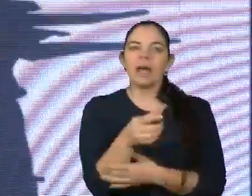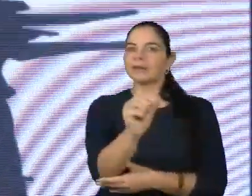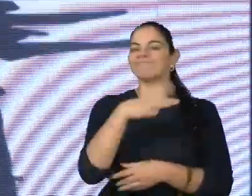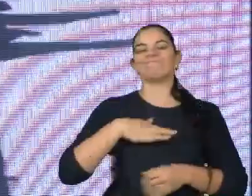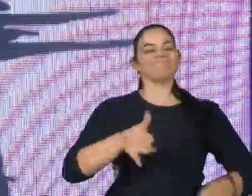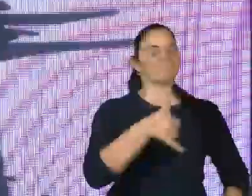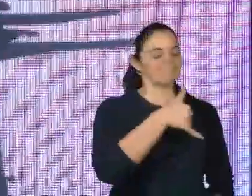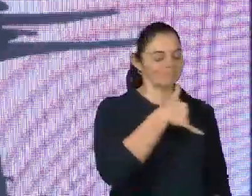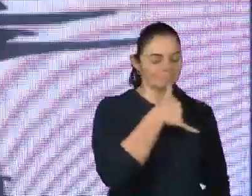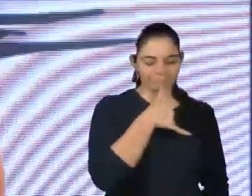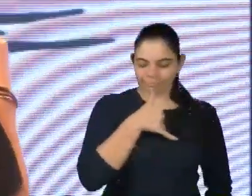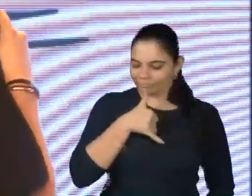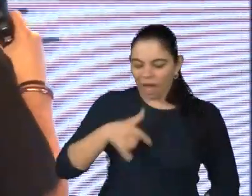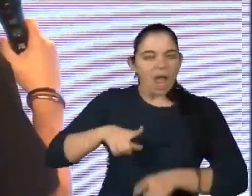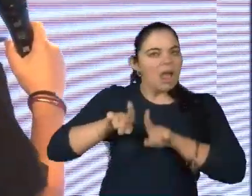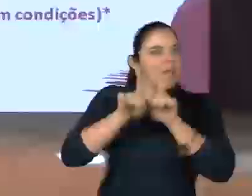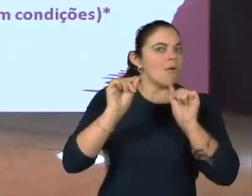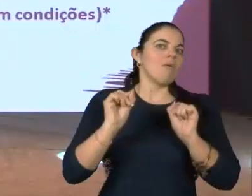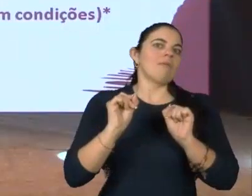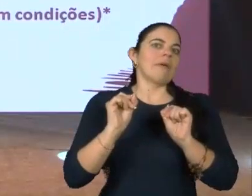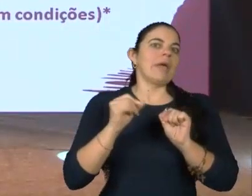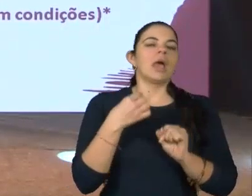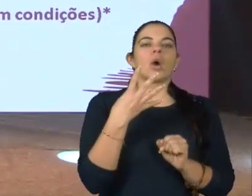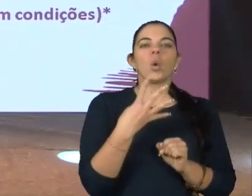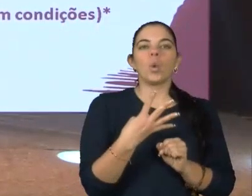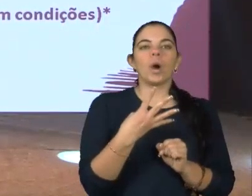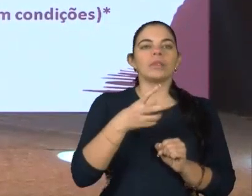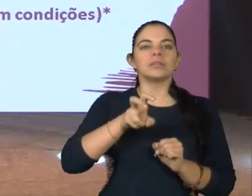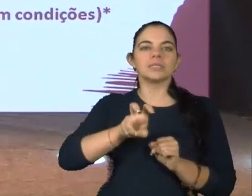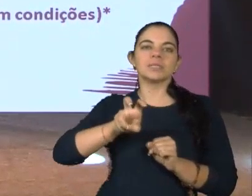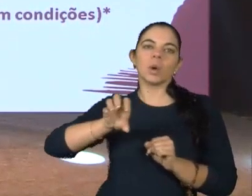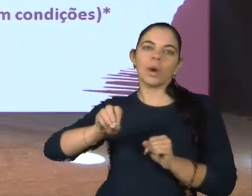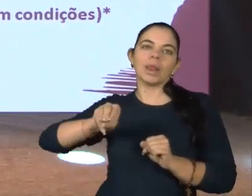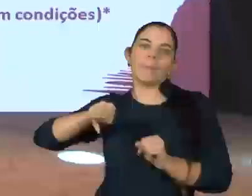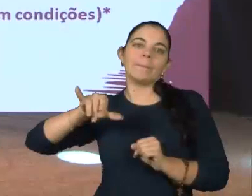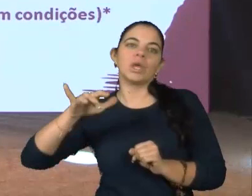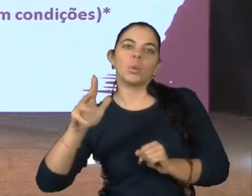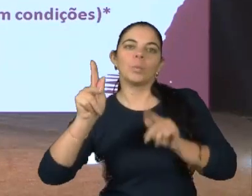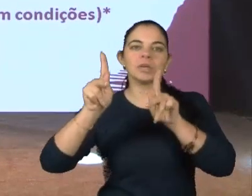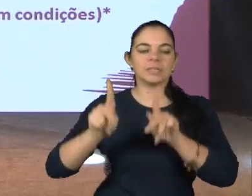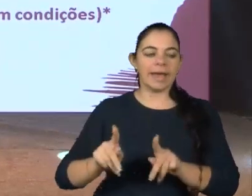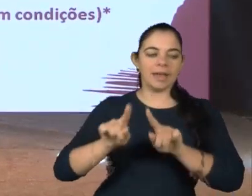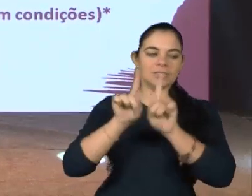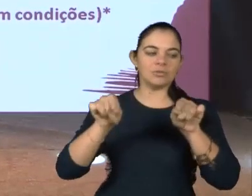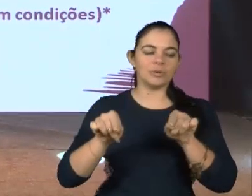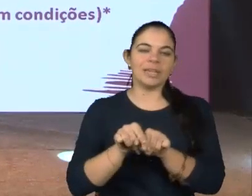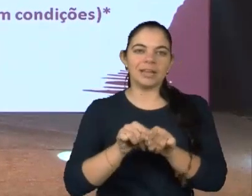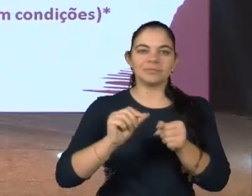infelizmente, a gente só tem algo como 450 mil pessoas em todo o Brasil